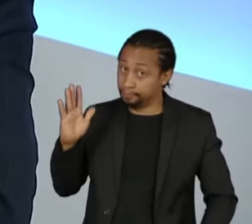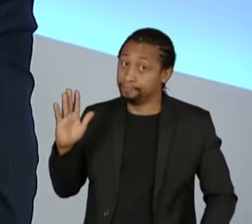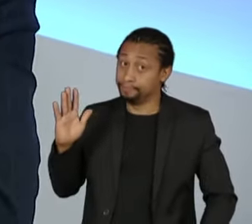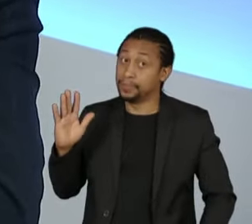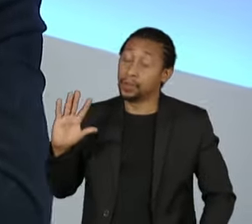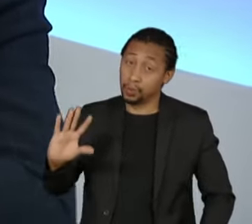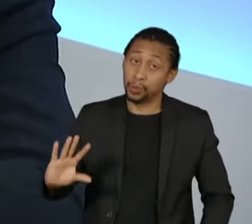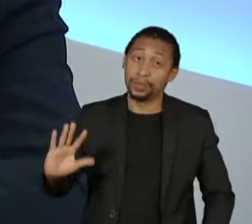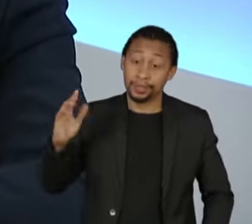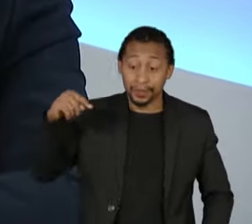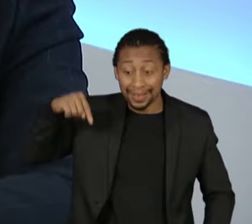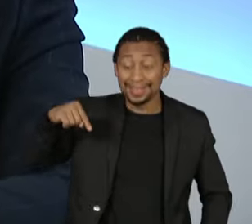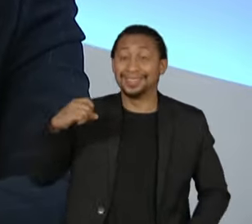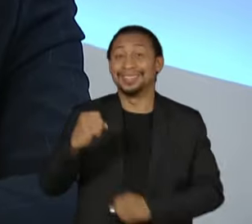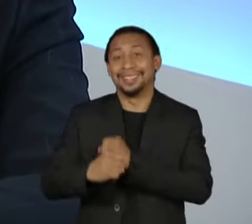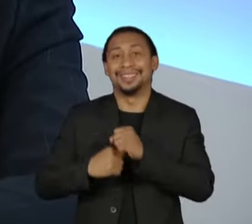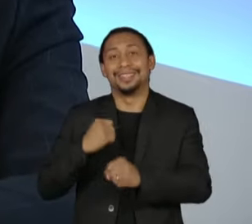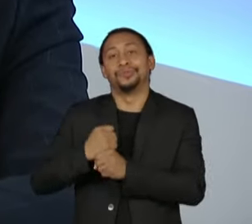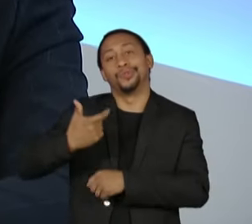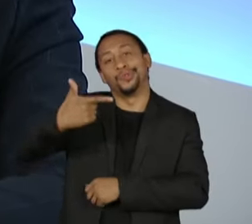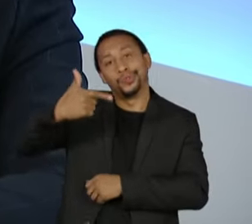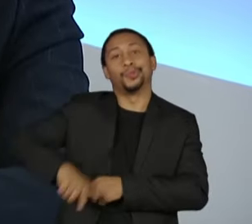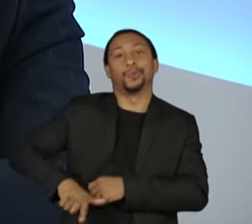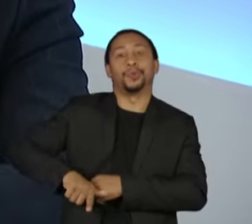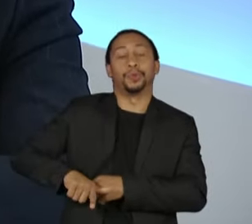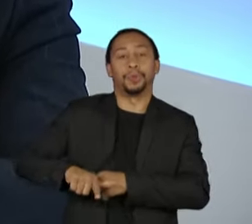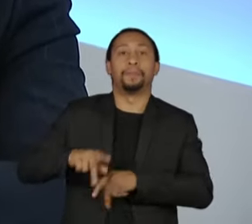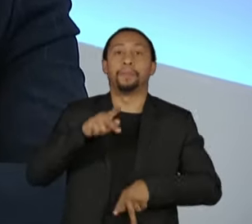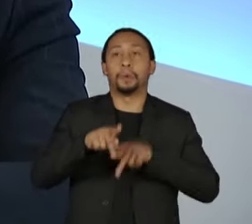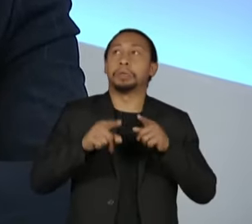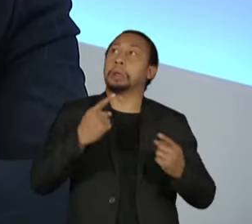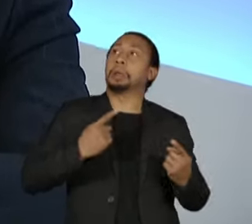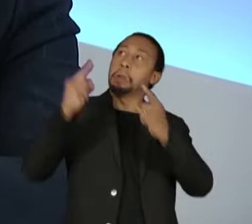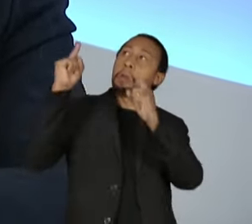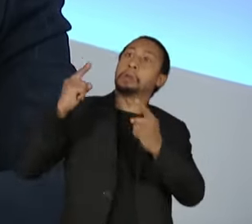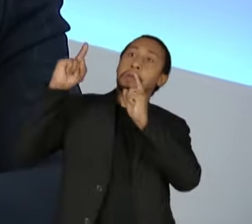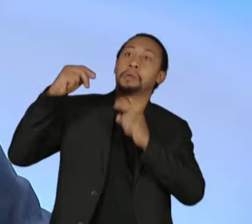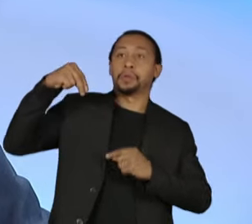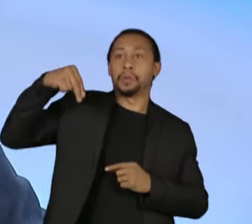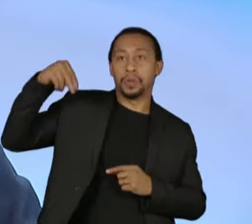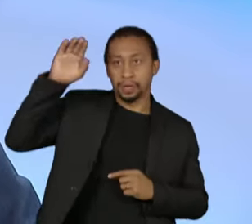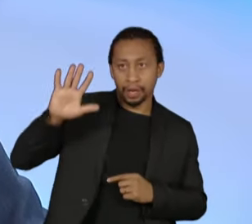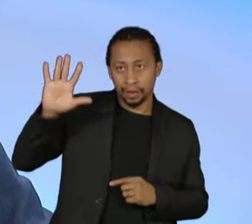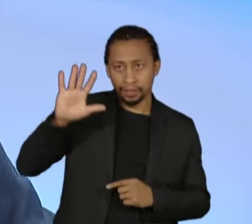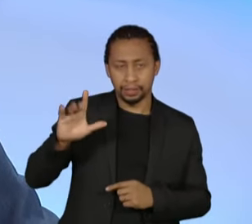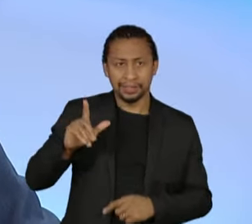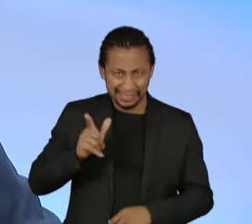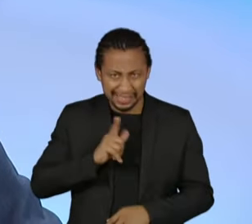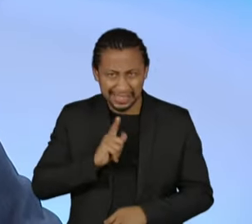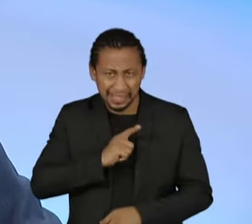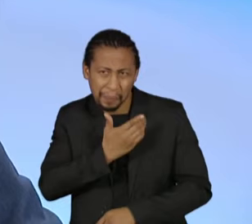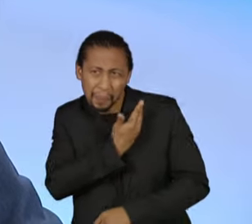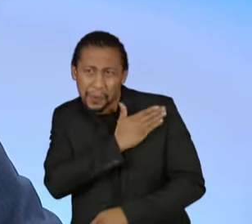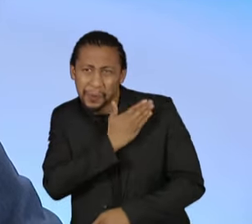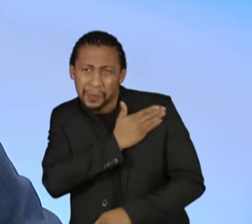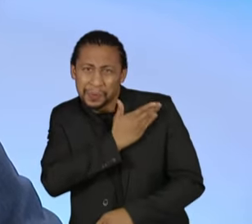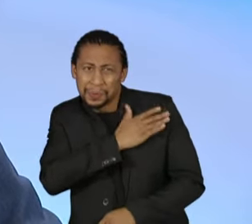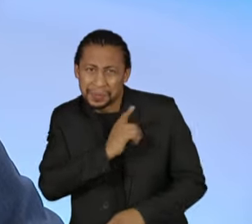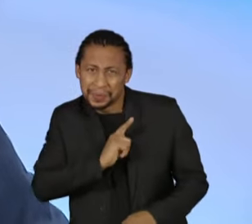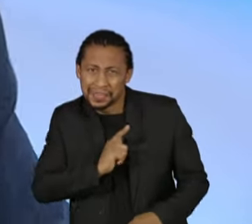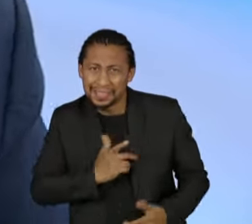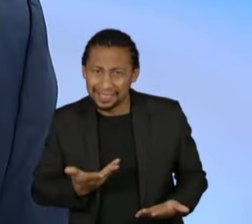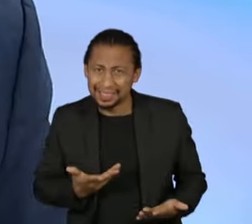dos anos, neste ano se repetiu isso, há um claro preconceito com relação à região Nordeste e isso está